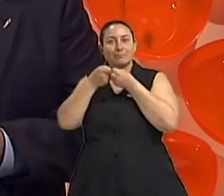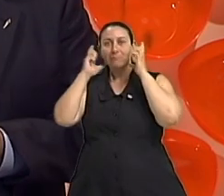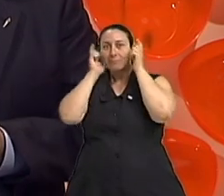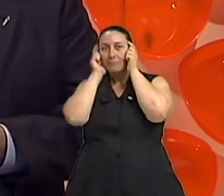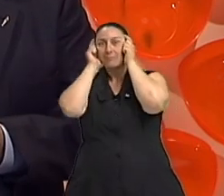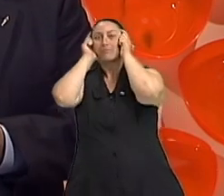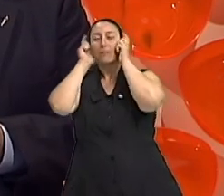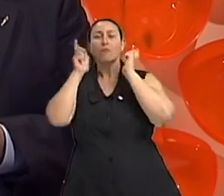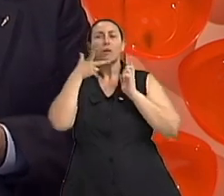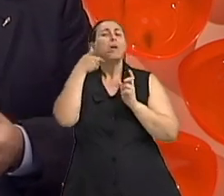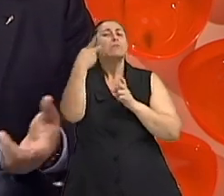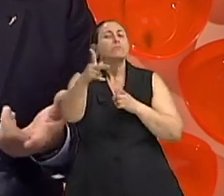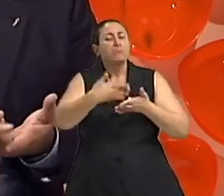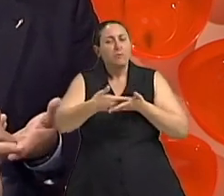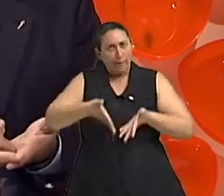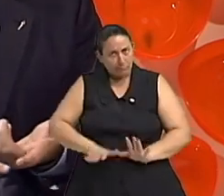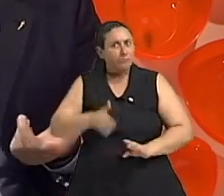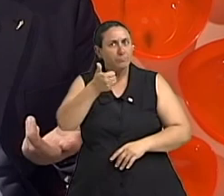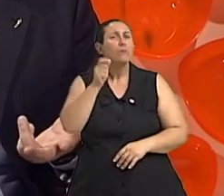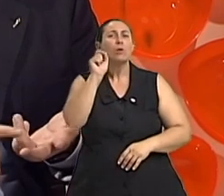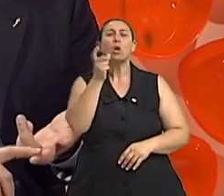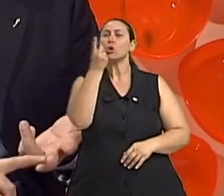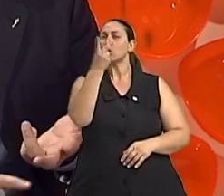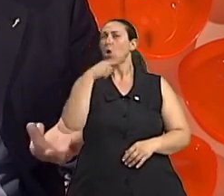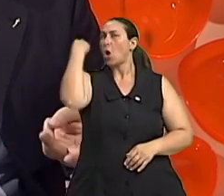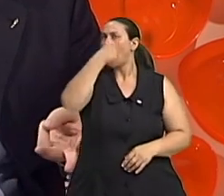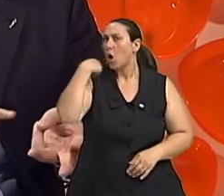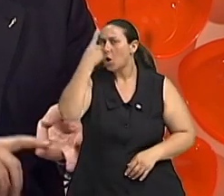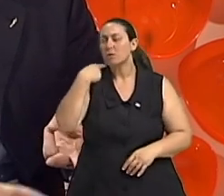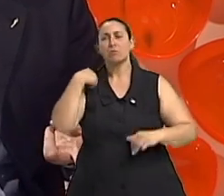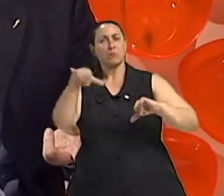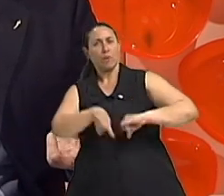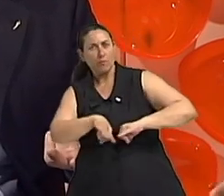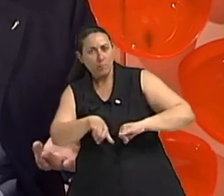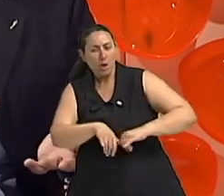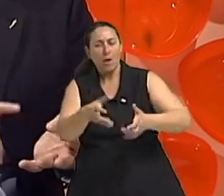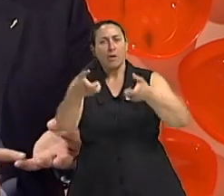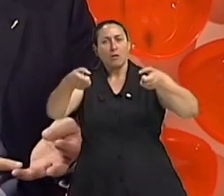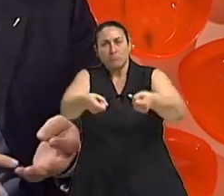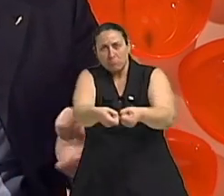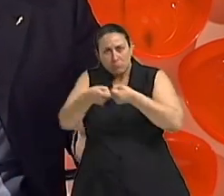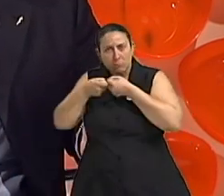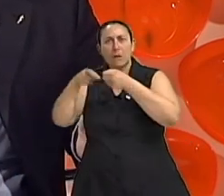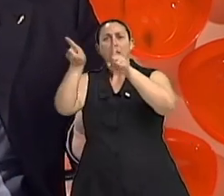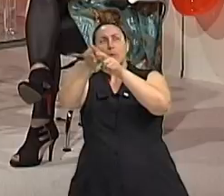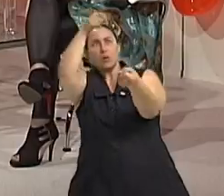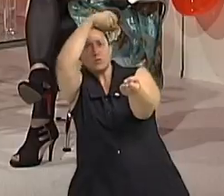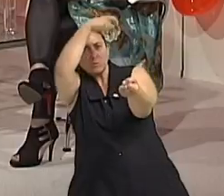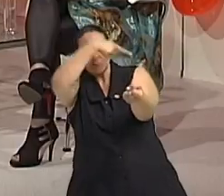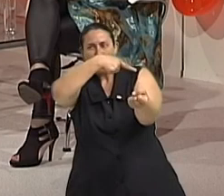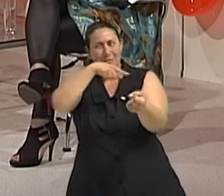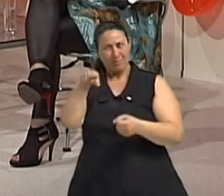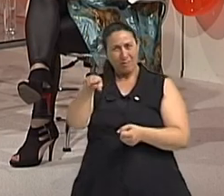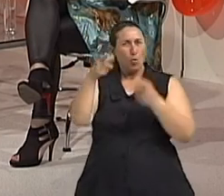foi normal? Sim, foi normal. Durou 12 horas, passou fórceps, induziu com soro. E ela disse que normal. Querida,